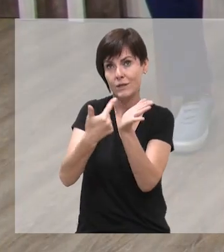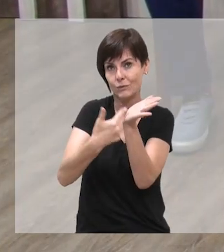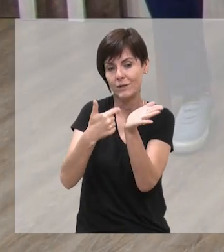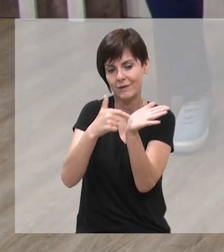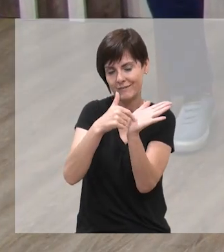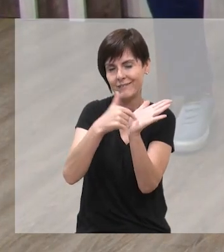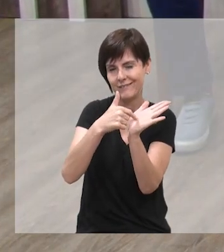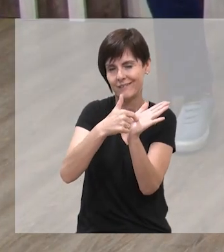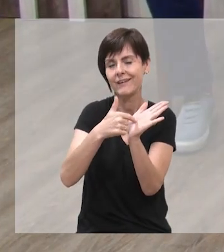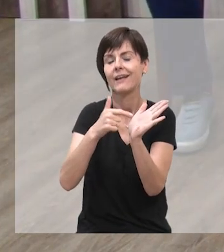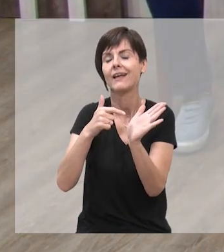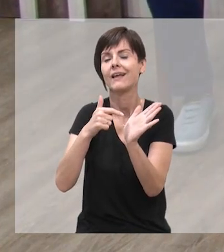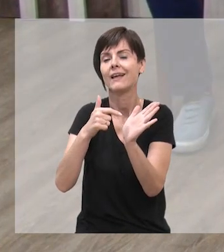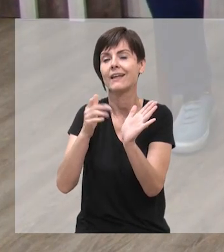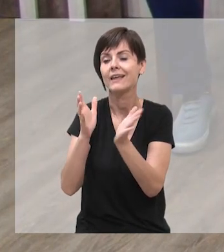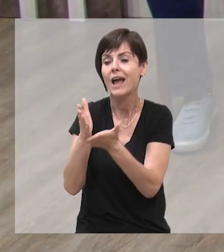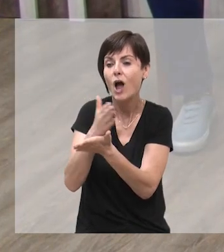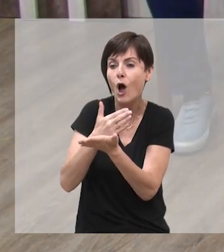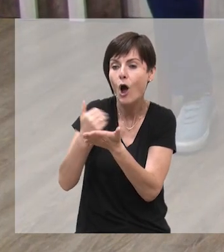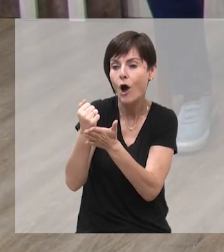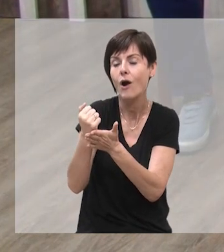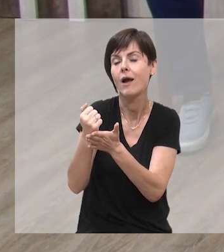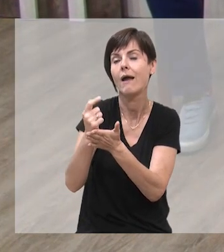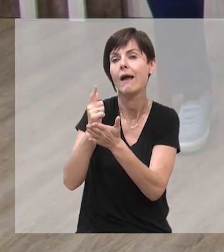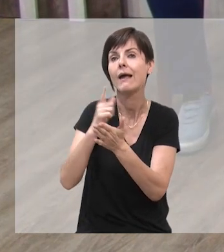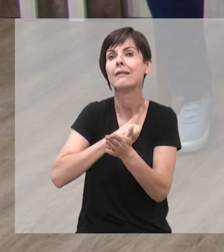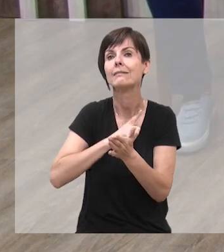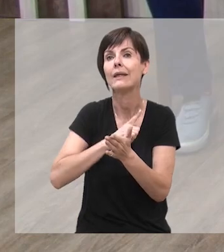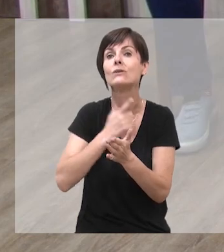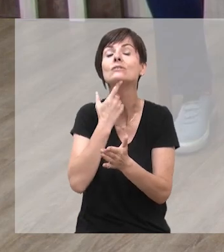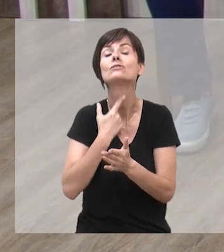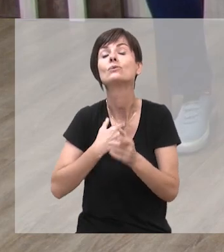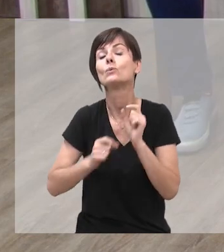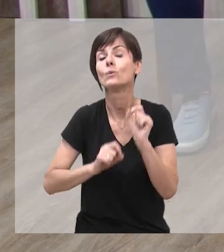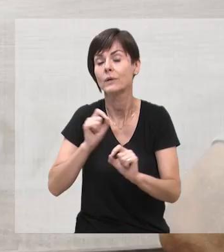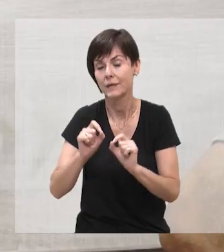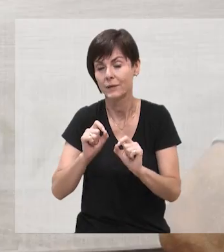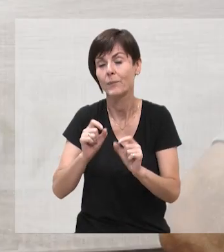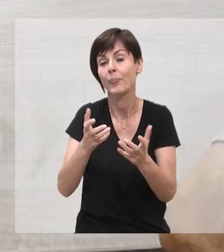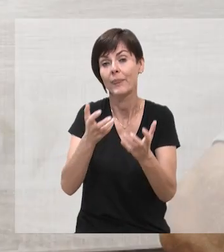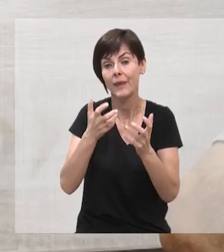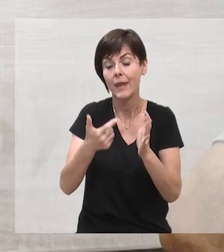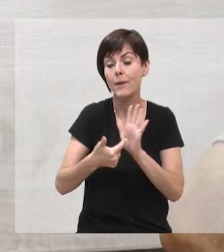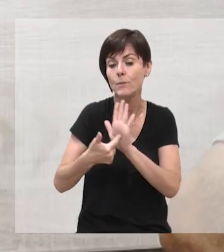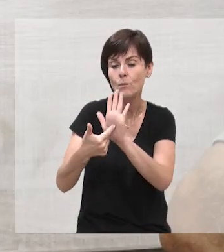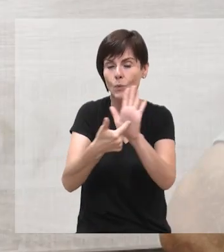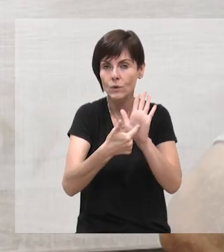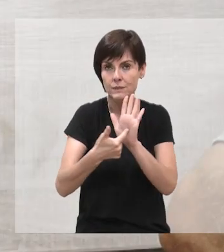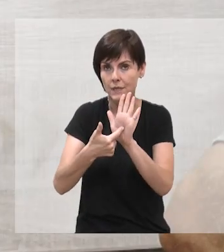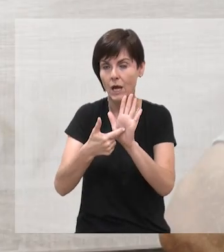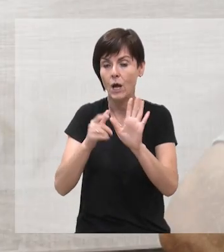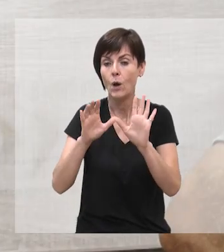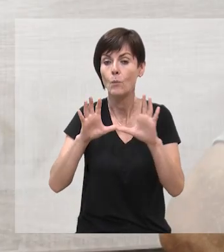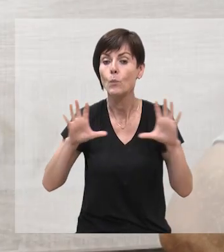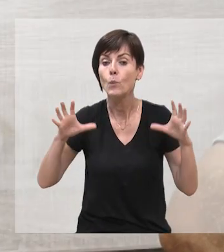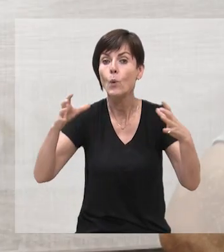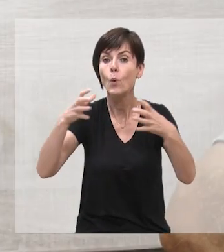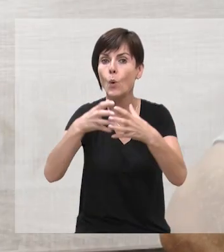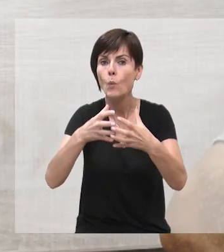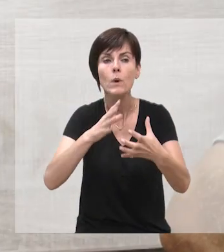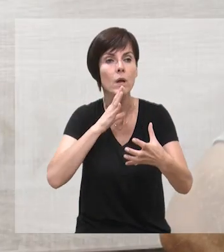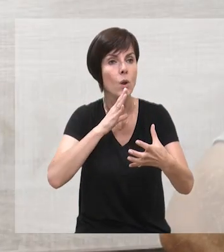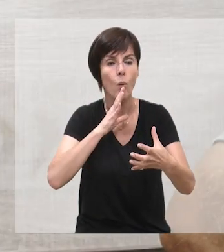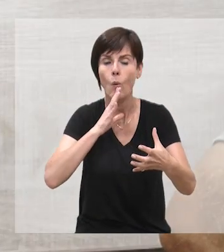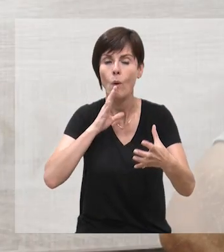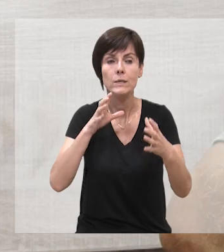do livro que justamente a coletânea, intenção, uma das intenções nossas, foi esta, apresentar para um público que talvez